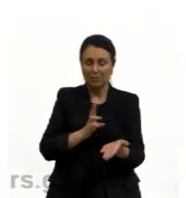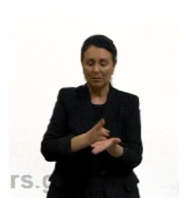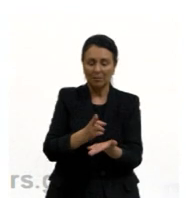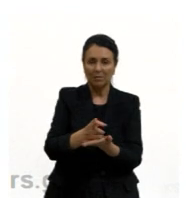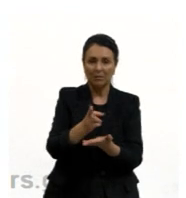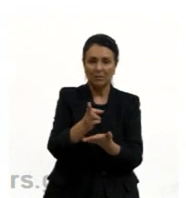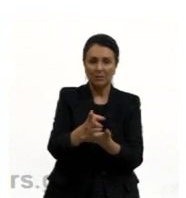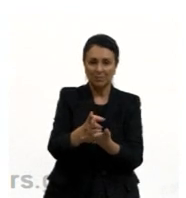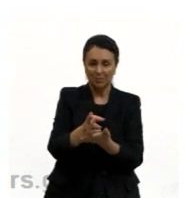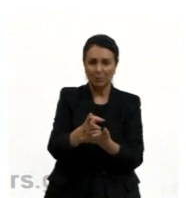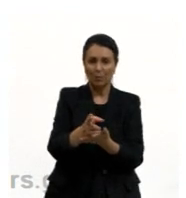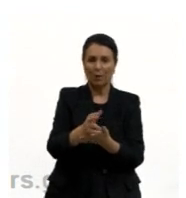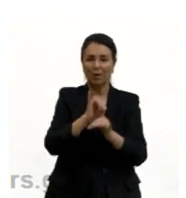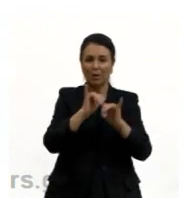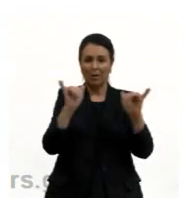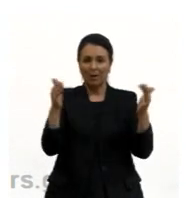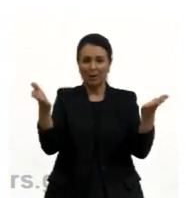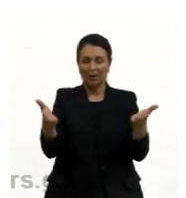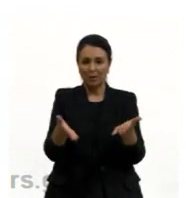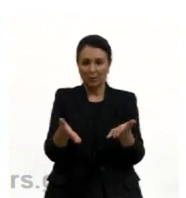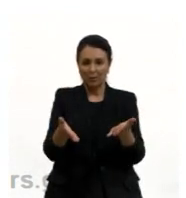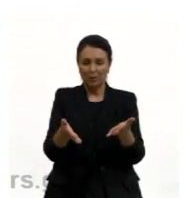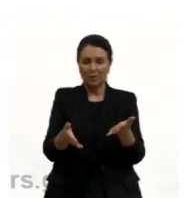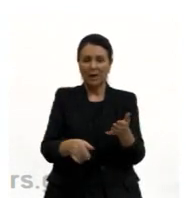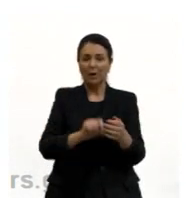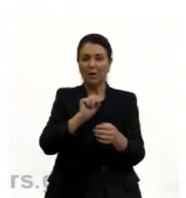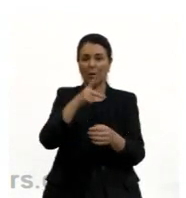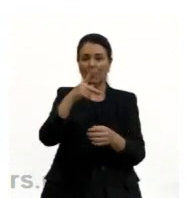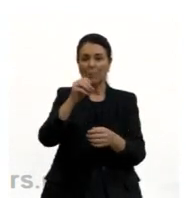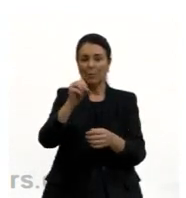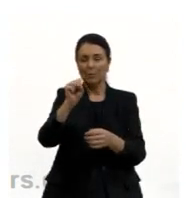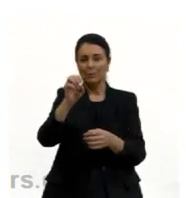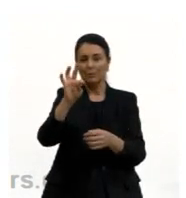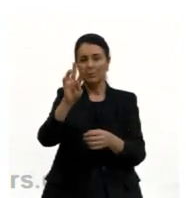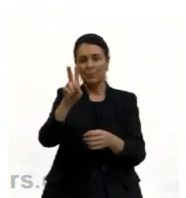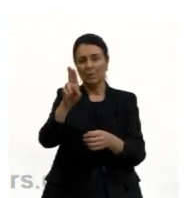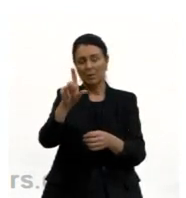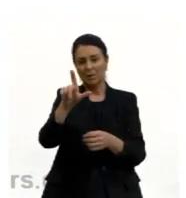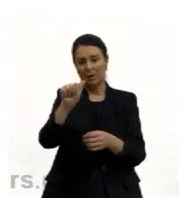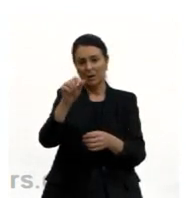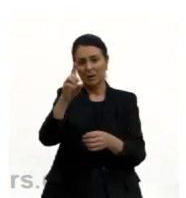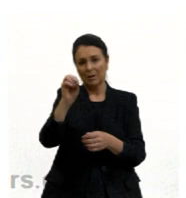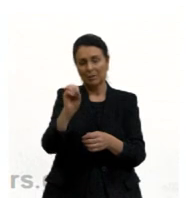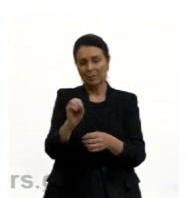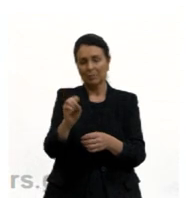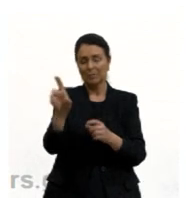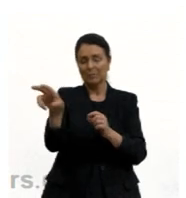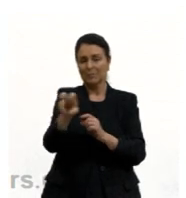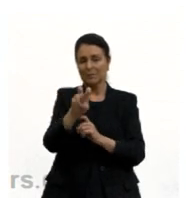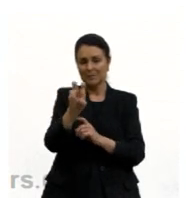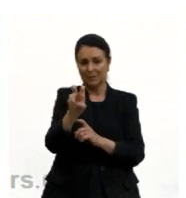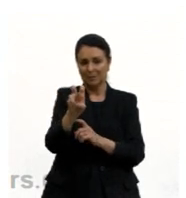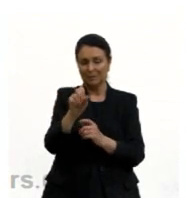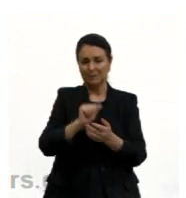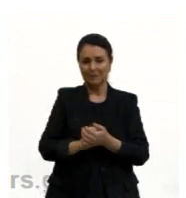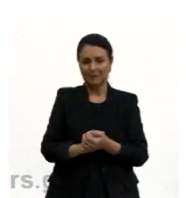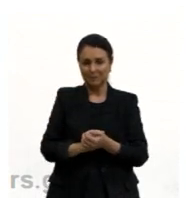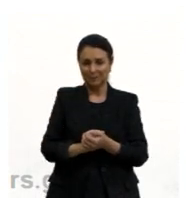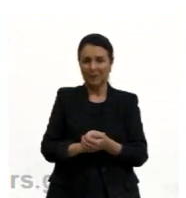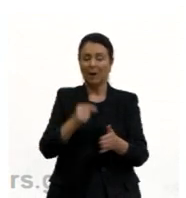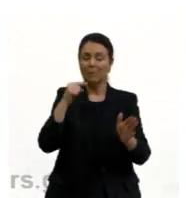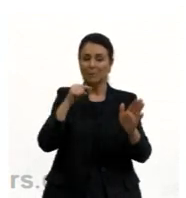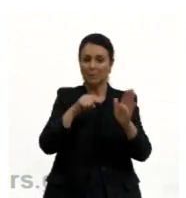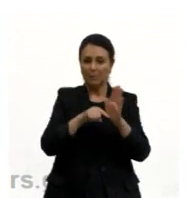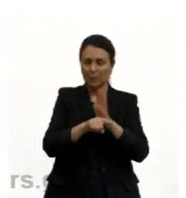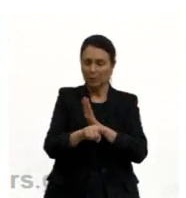considerado correto até hoje é o postulado 5. Ok? Essa seria a alternativa 5. Uma questão